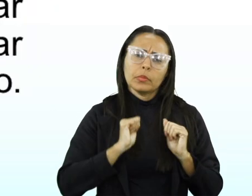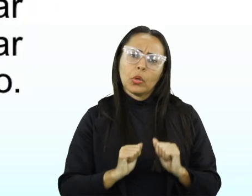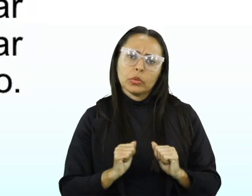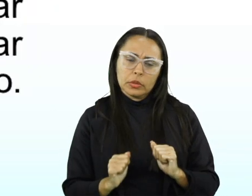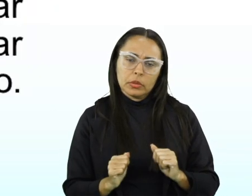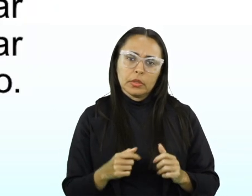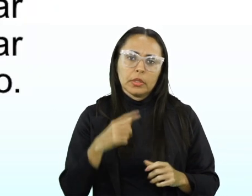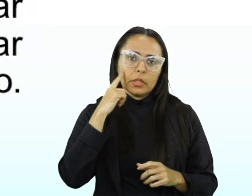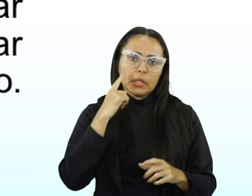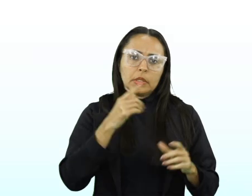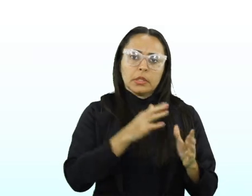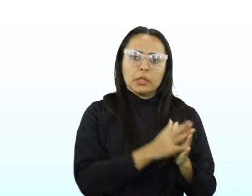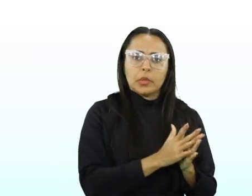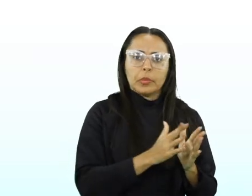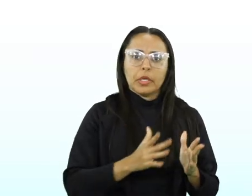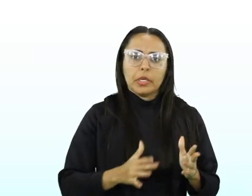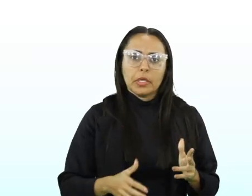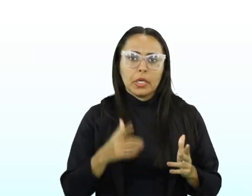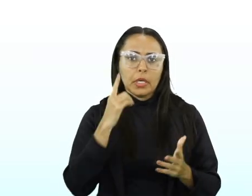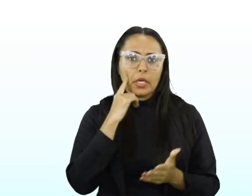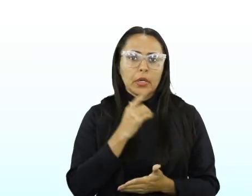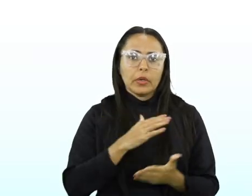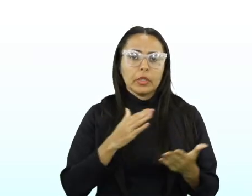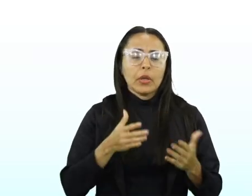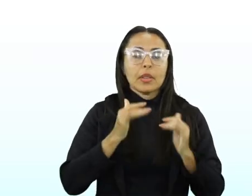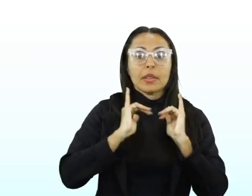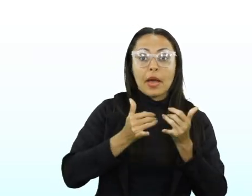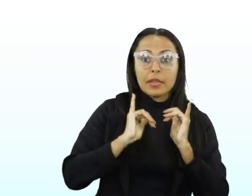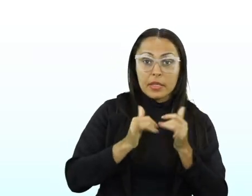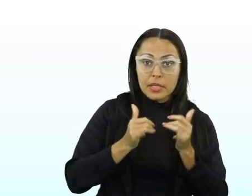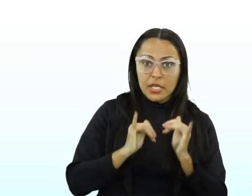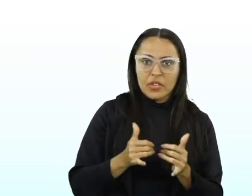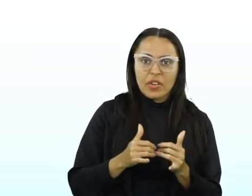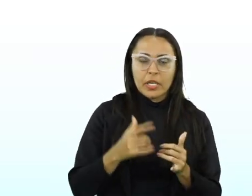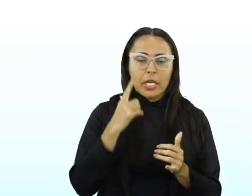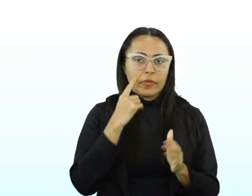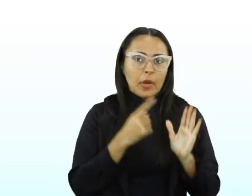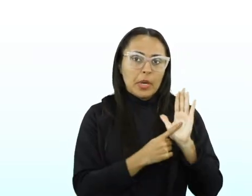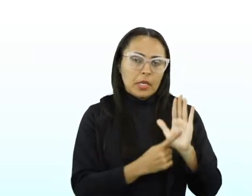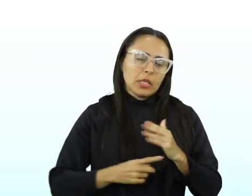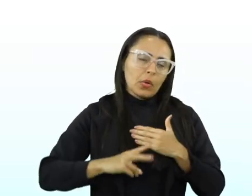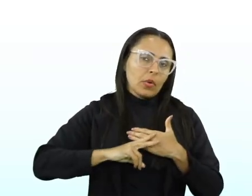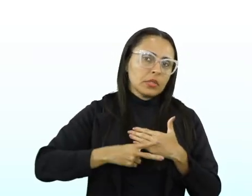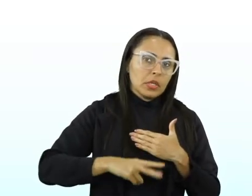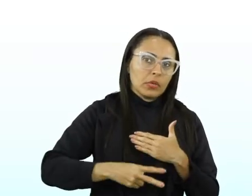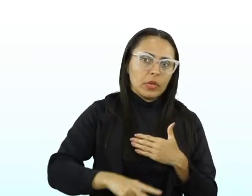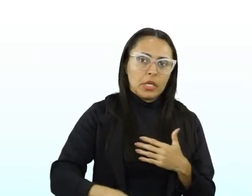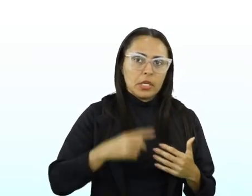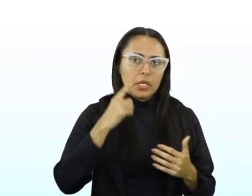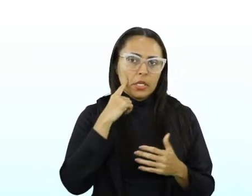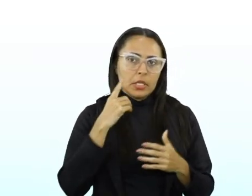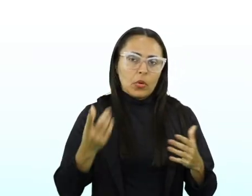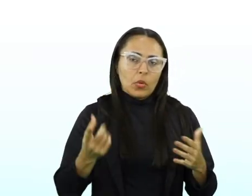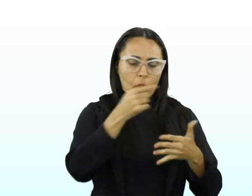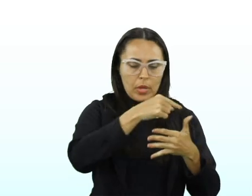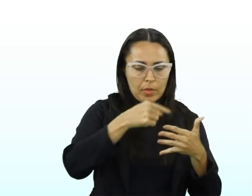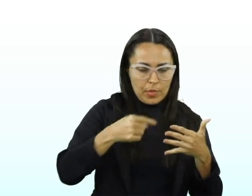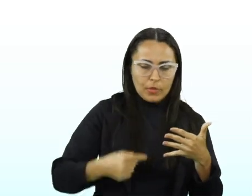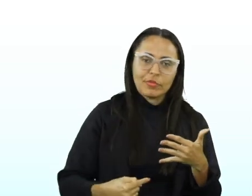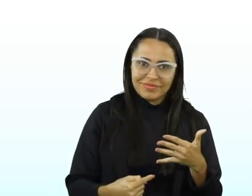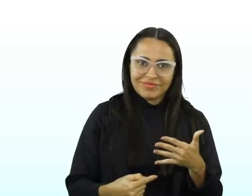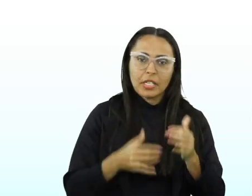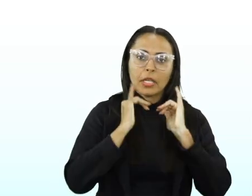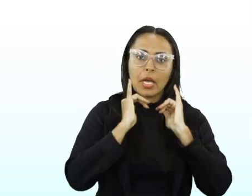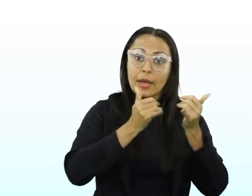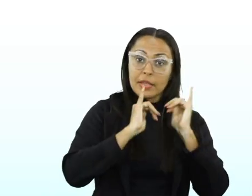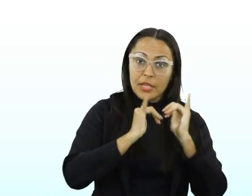Se o texto conta uma história, aí ele já é um texto da esfera narrativa. Ele vai apresentar uma sequência narrativa com elementos da narração. E